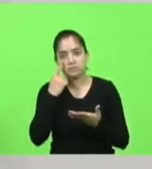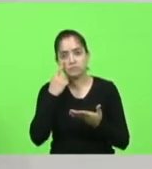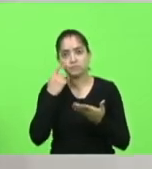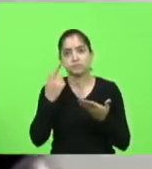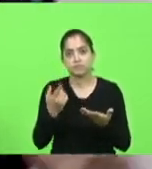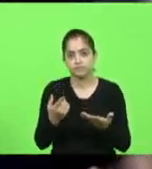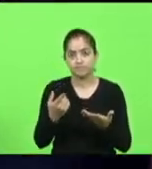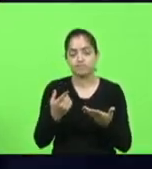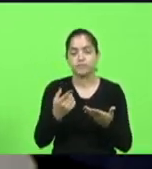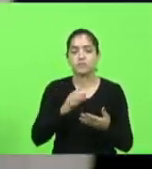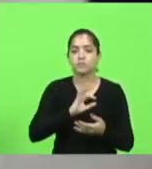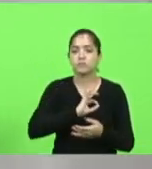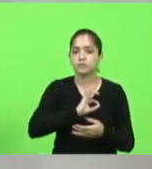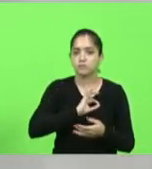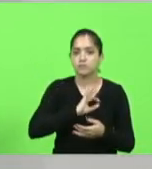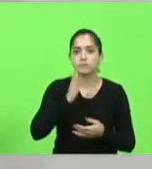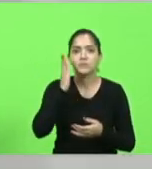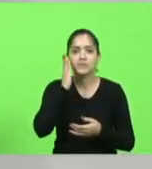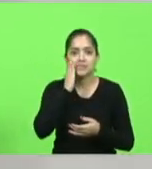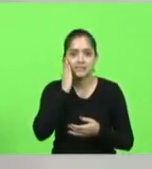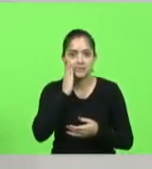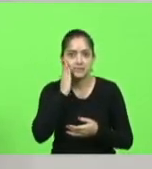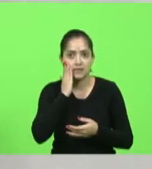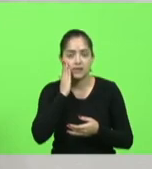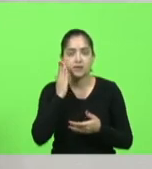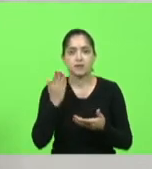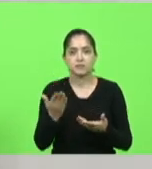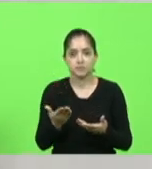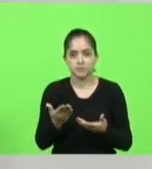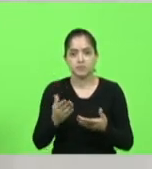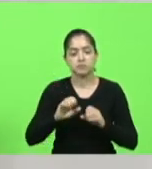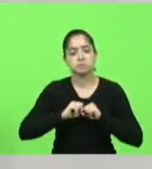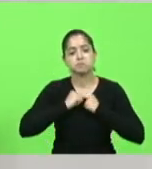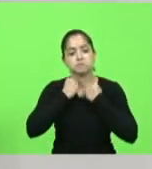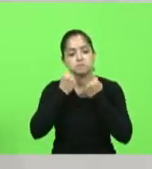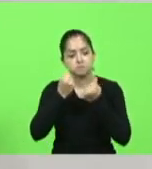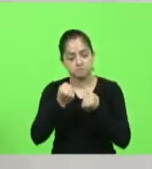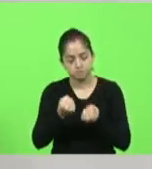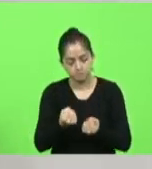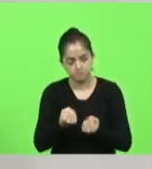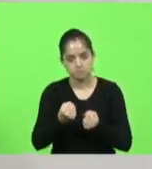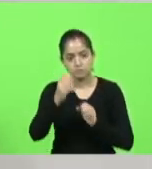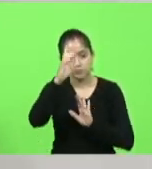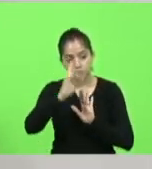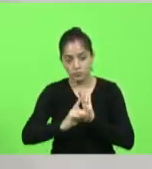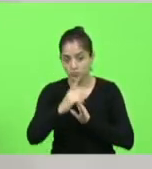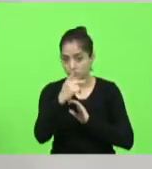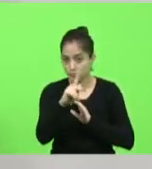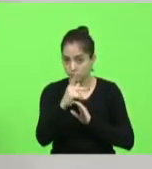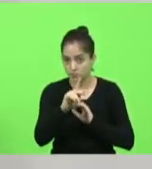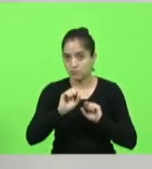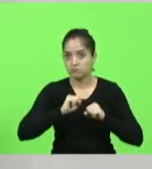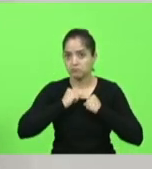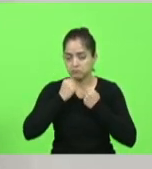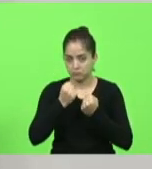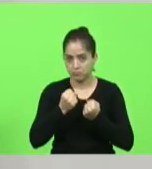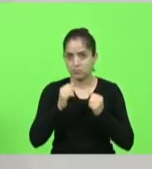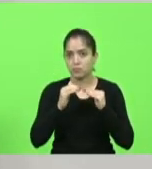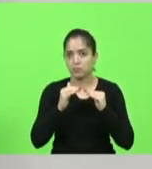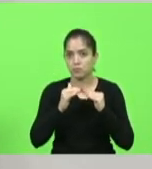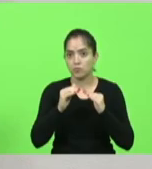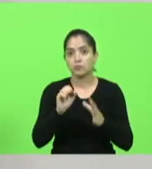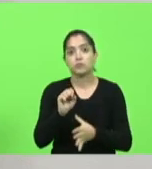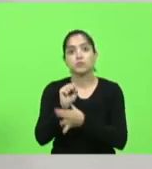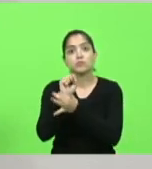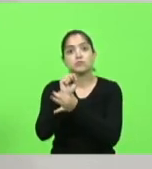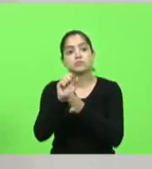policiais sabem que eu estou irredutível na defesa dos seus direitos, nós vamos garantir o